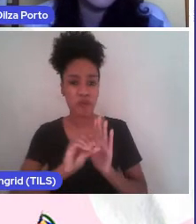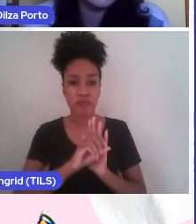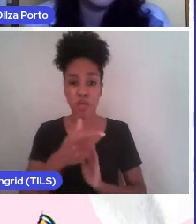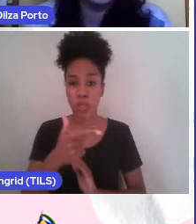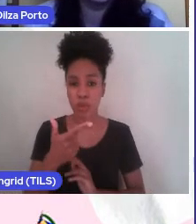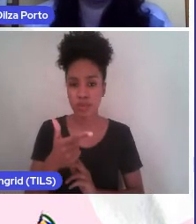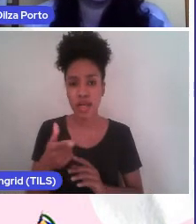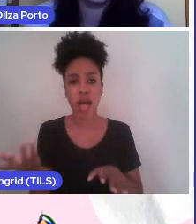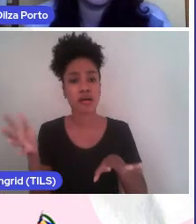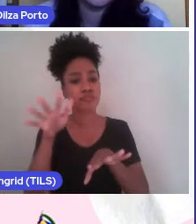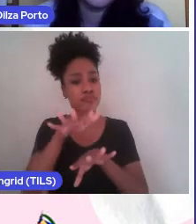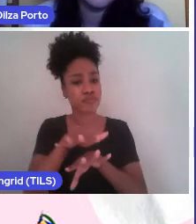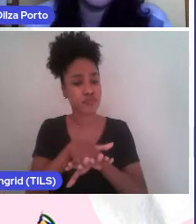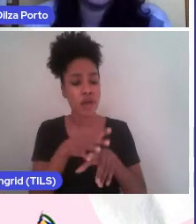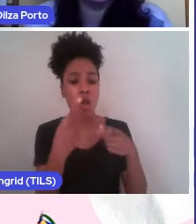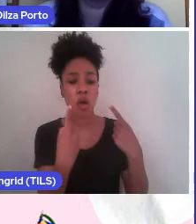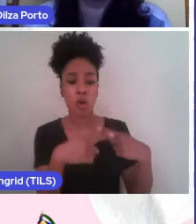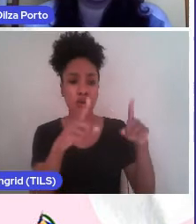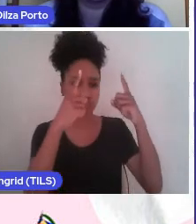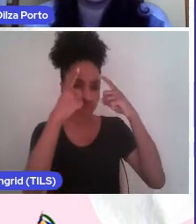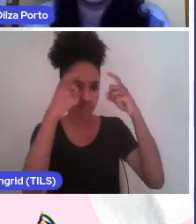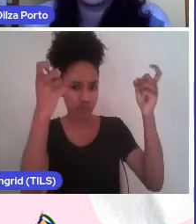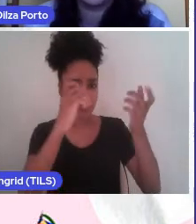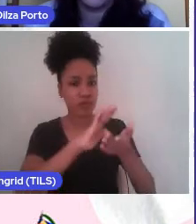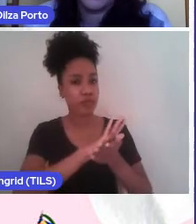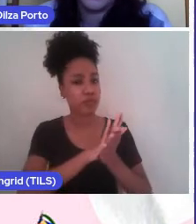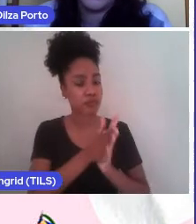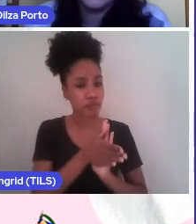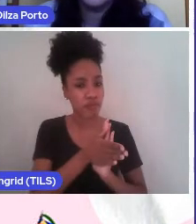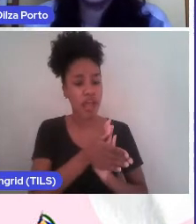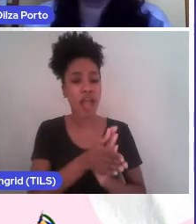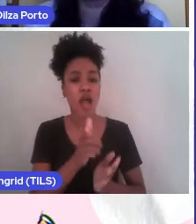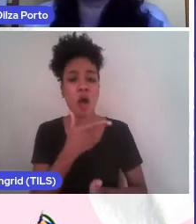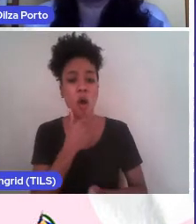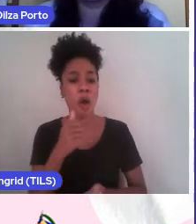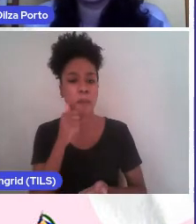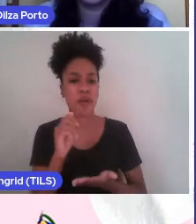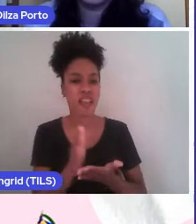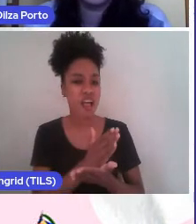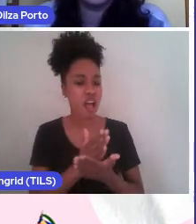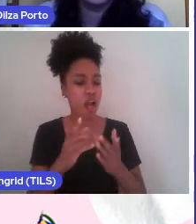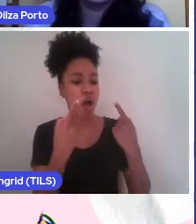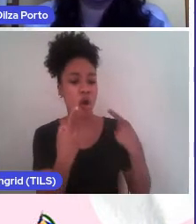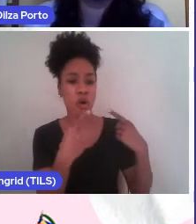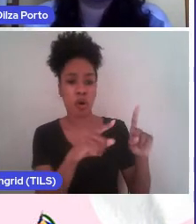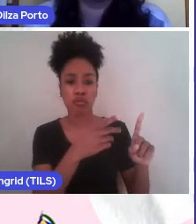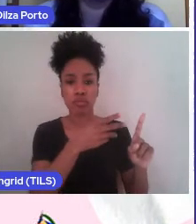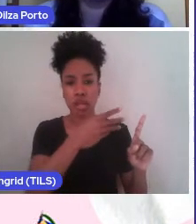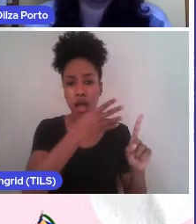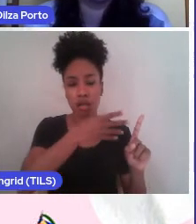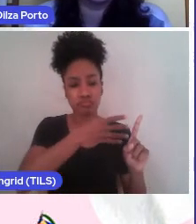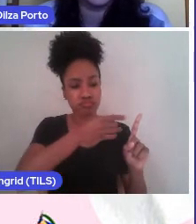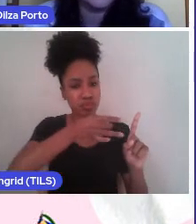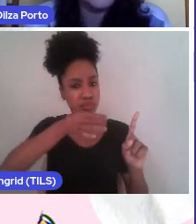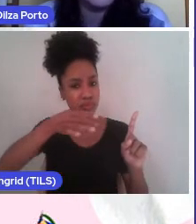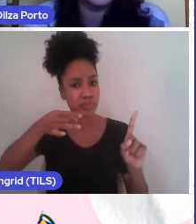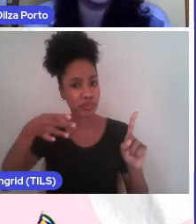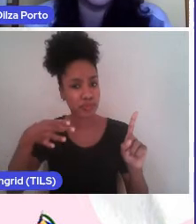antirracista, antissexista, anti-LGBT-fobia, anticapacitista e estaremos